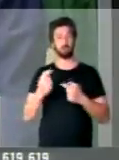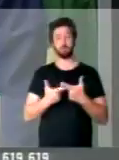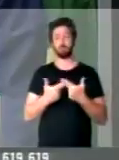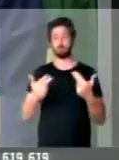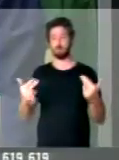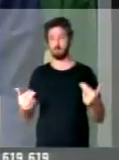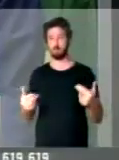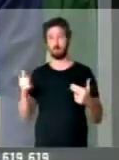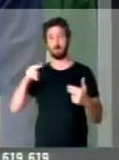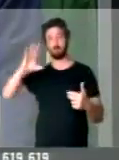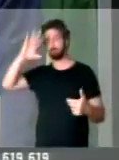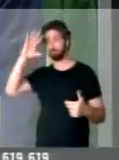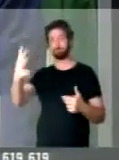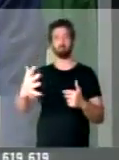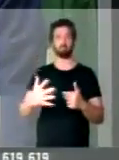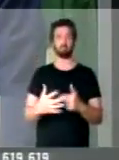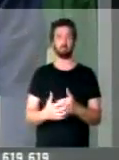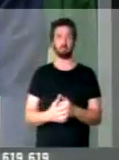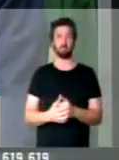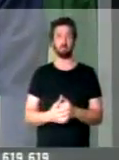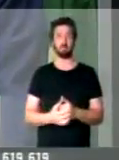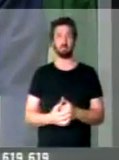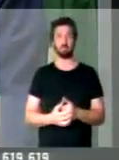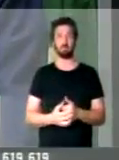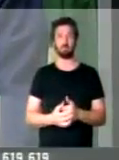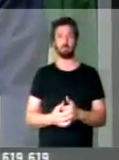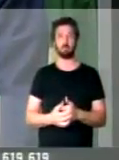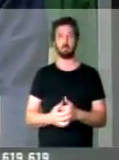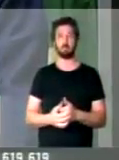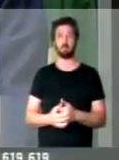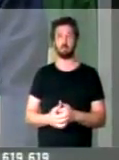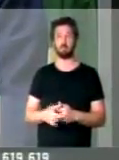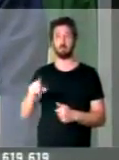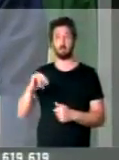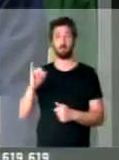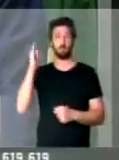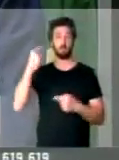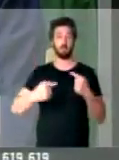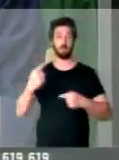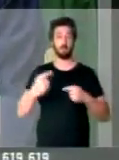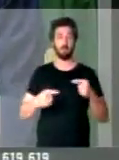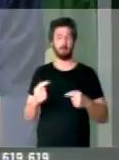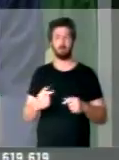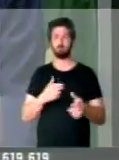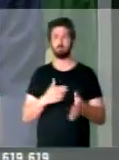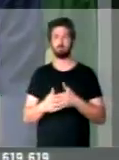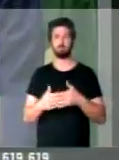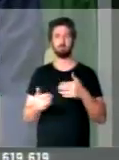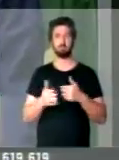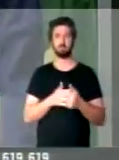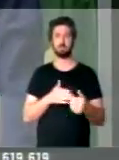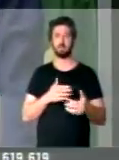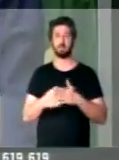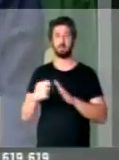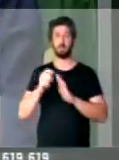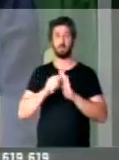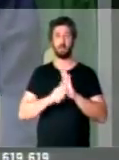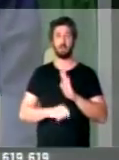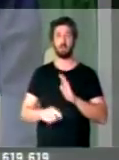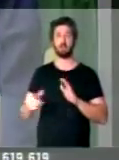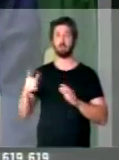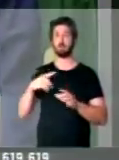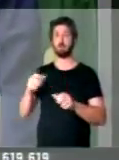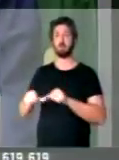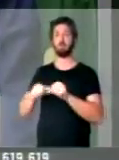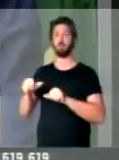matéria decisiva. E essa luta, esse debate, não importa que o relator já